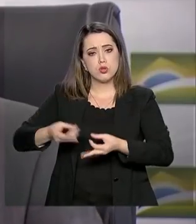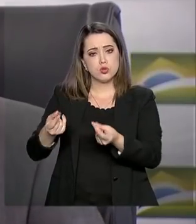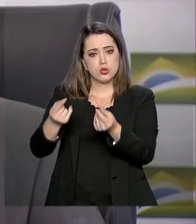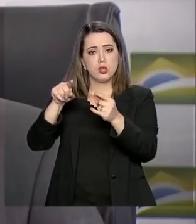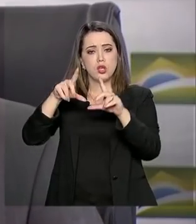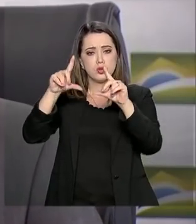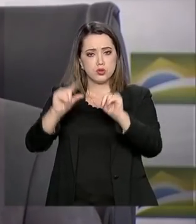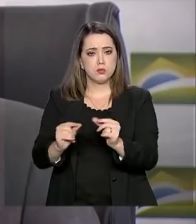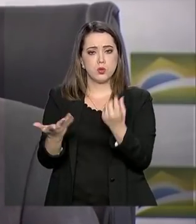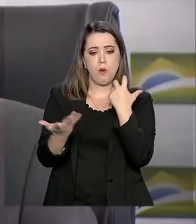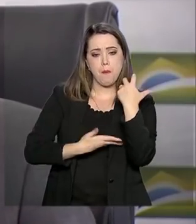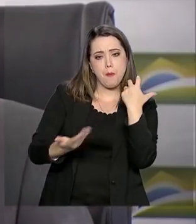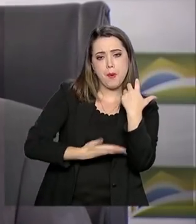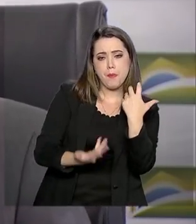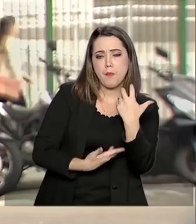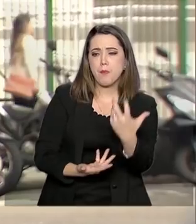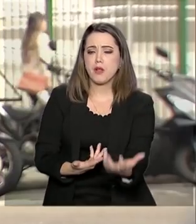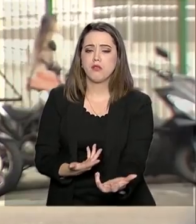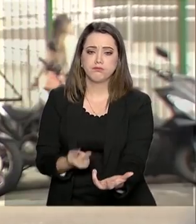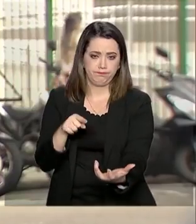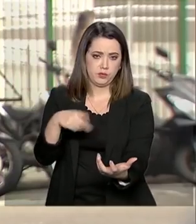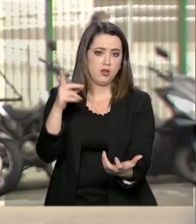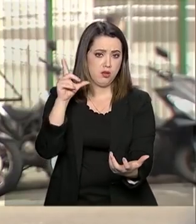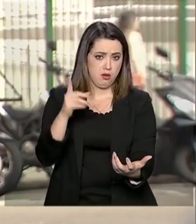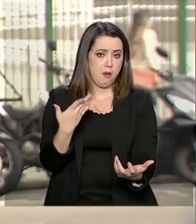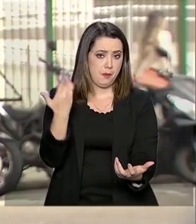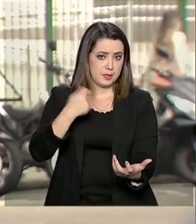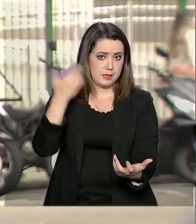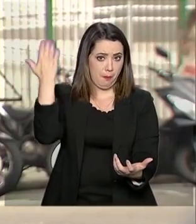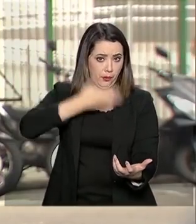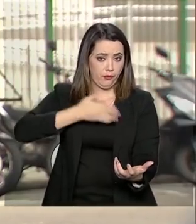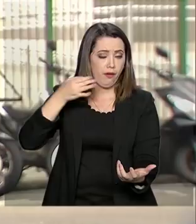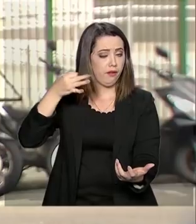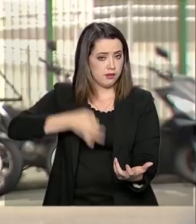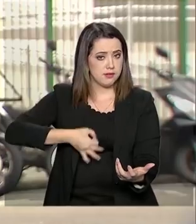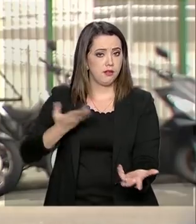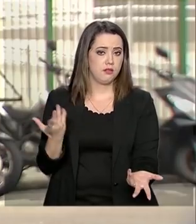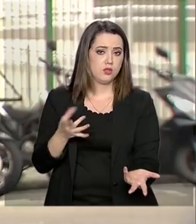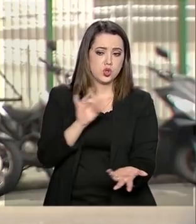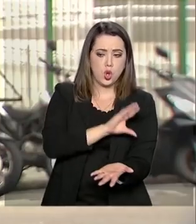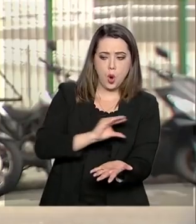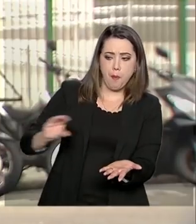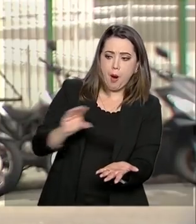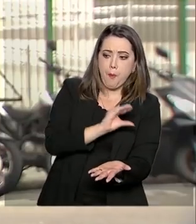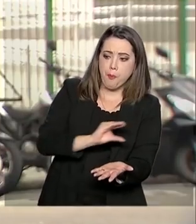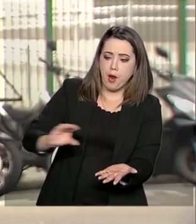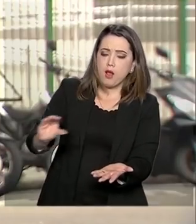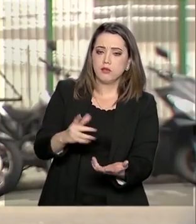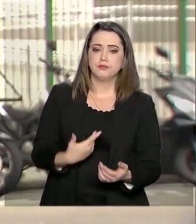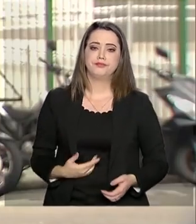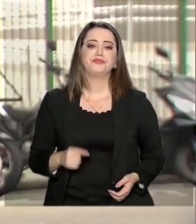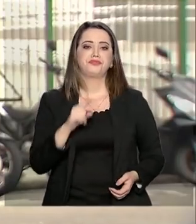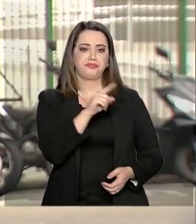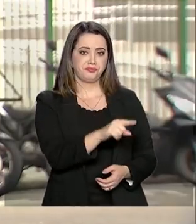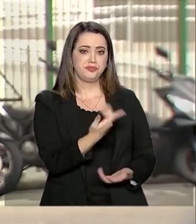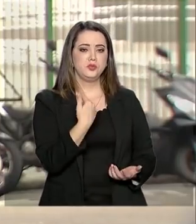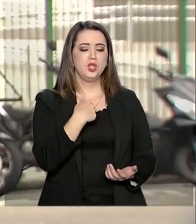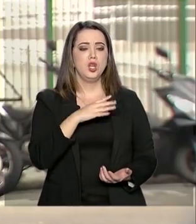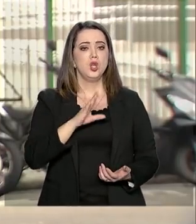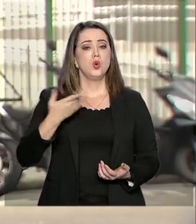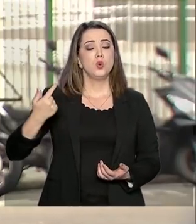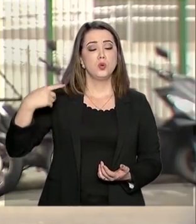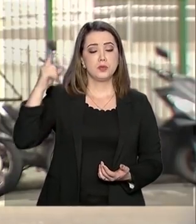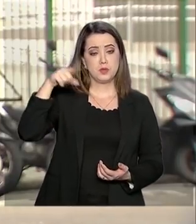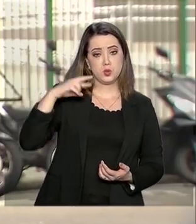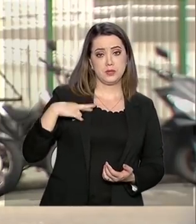a redução do desmatamento ilegal na região da Amazônia. O ministro Ricardo Salles já se reuniu com embaixadores da Noruega e da Alemanha, os principais mantenedores, e